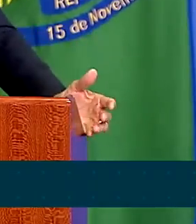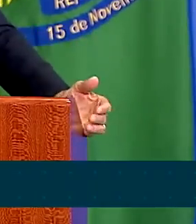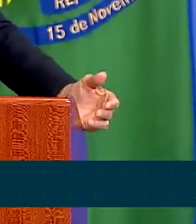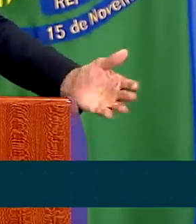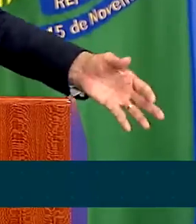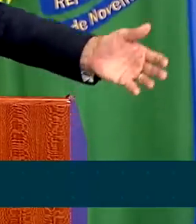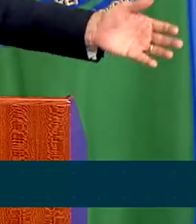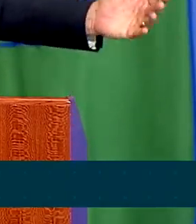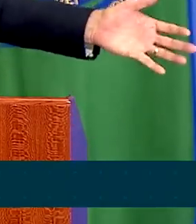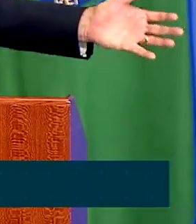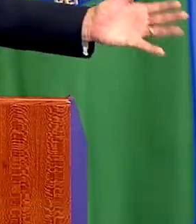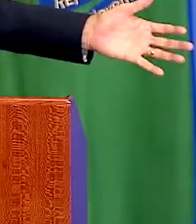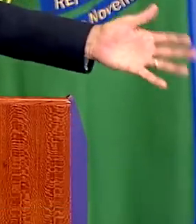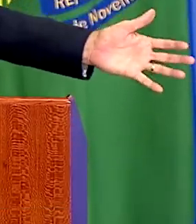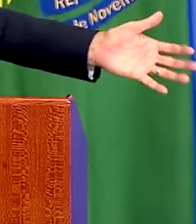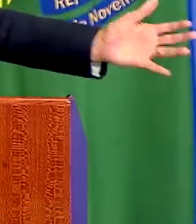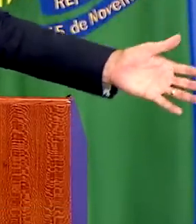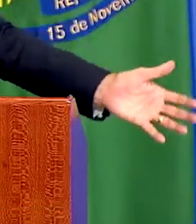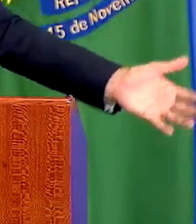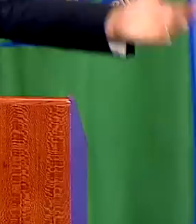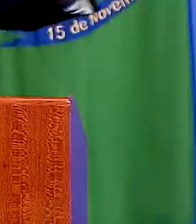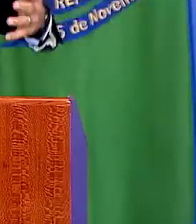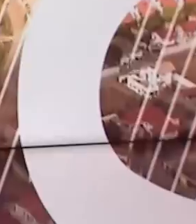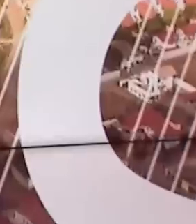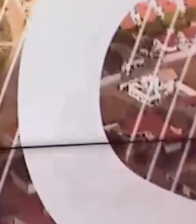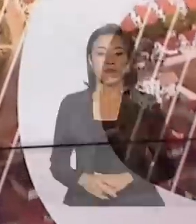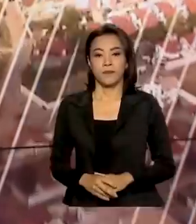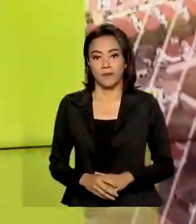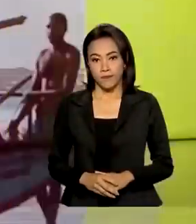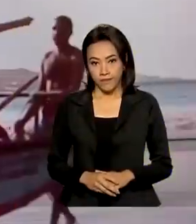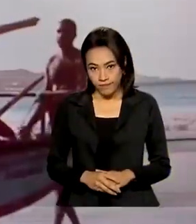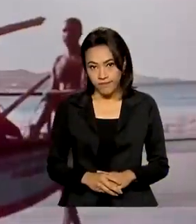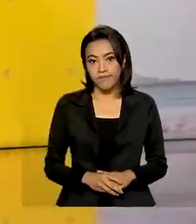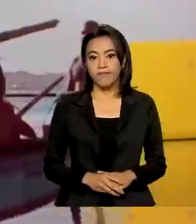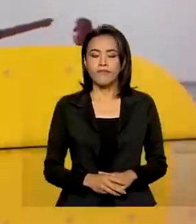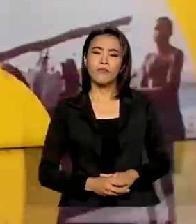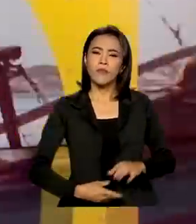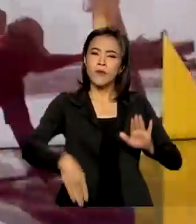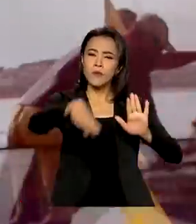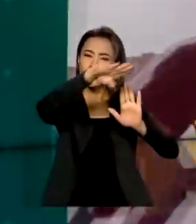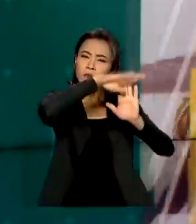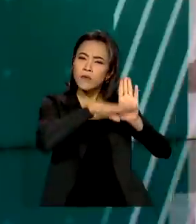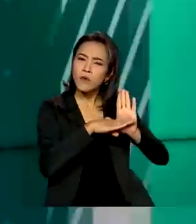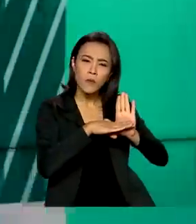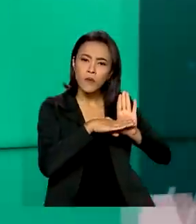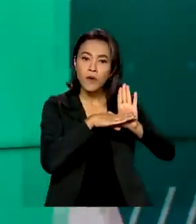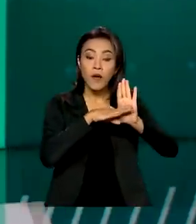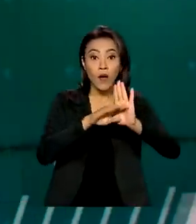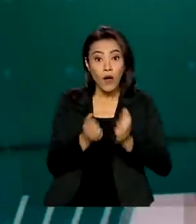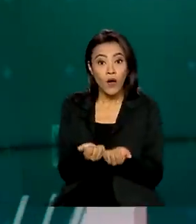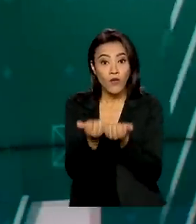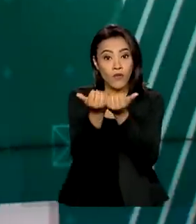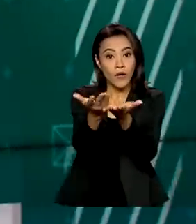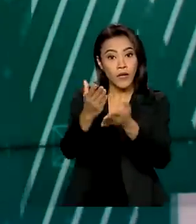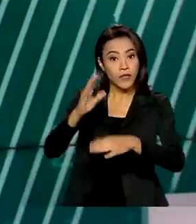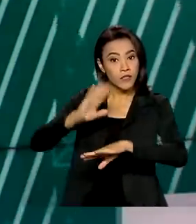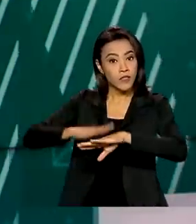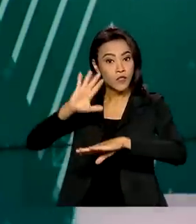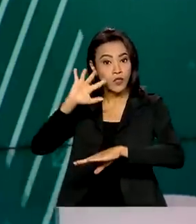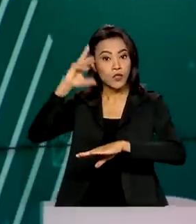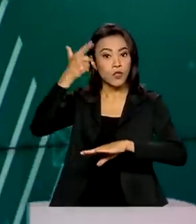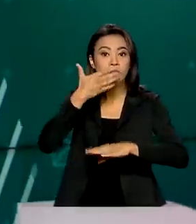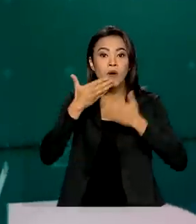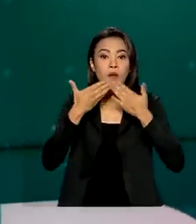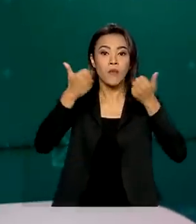desregulamentar e informatizar. Um programa que oferece soluções para melhorar a gestão de